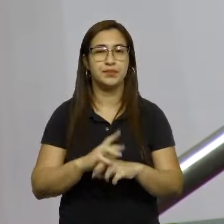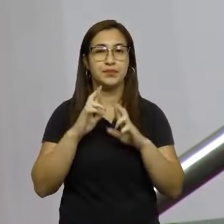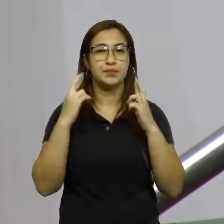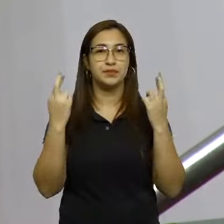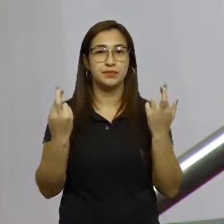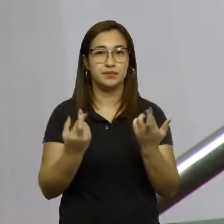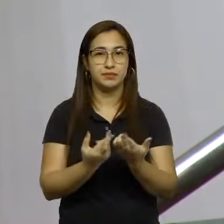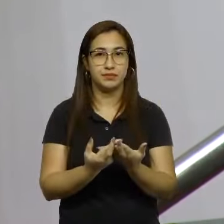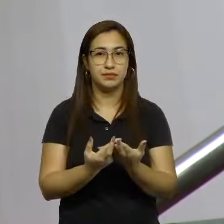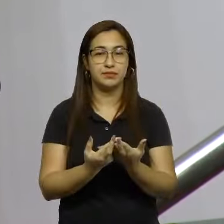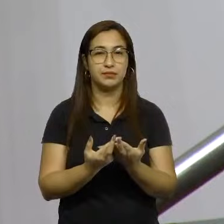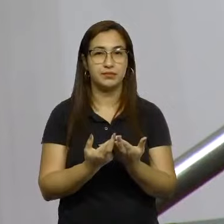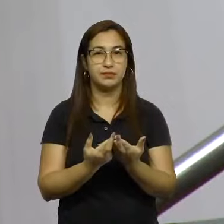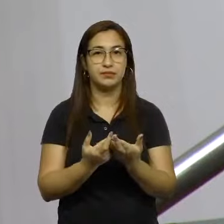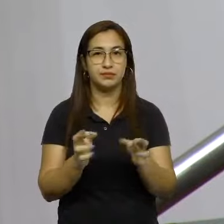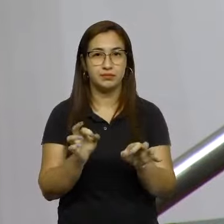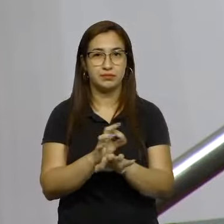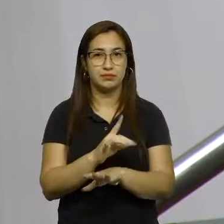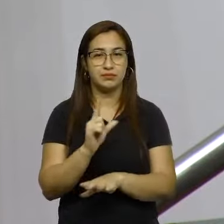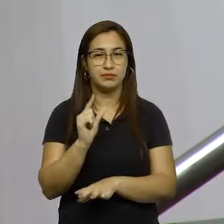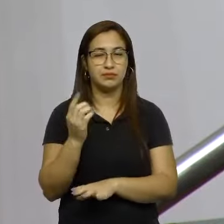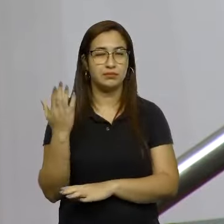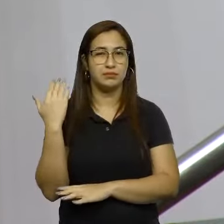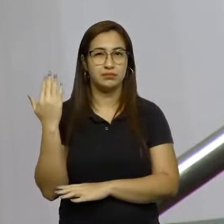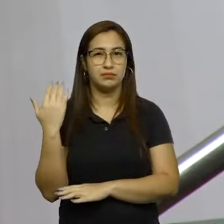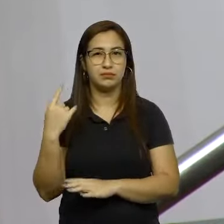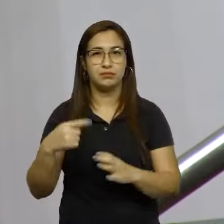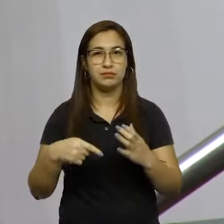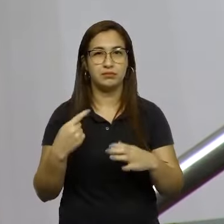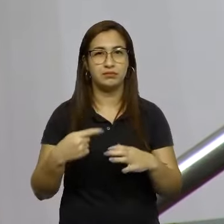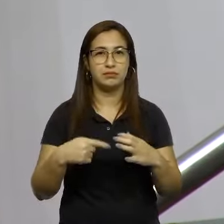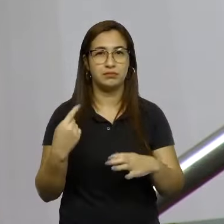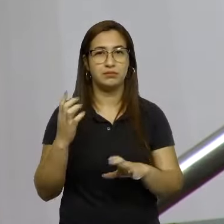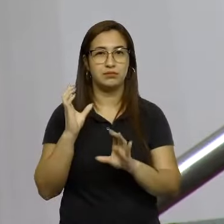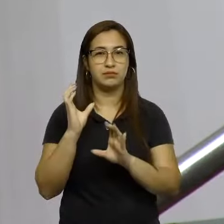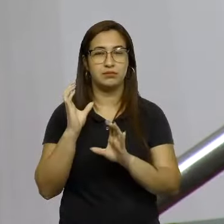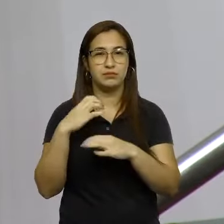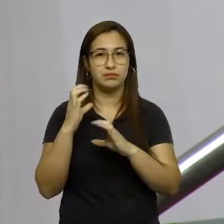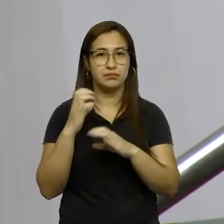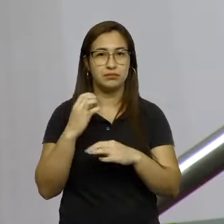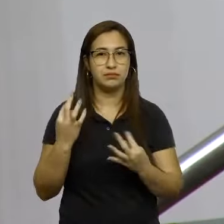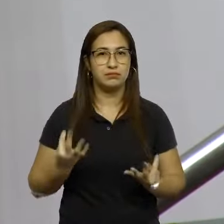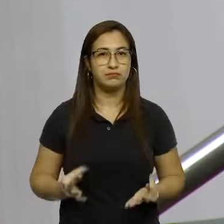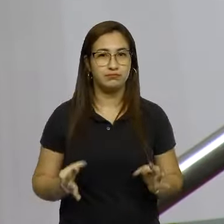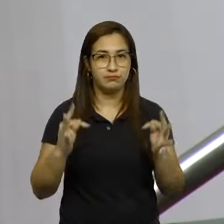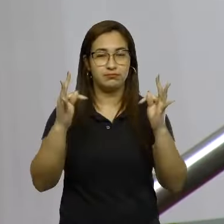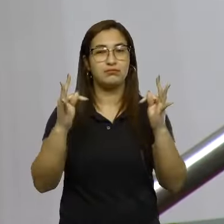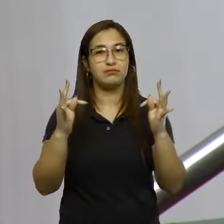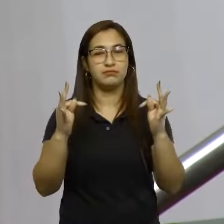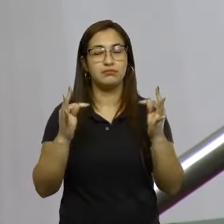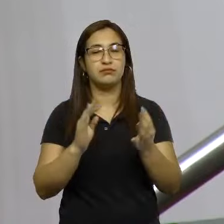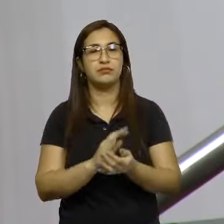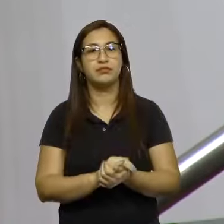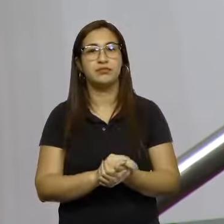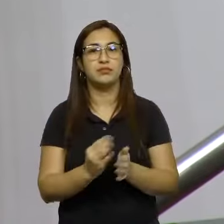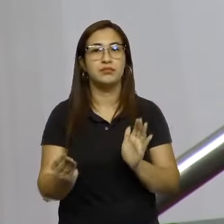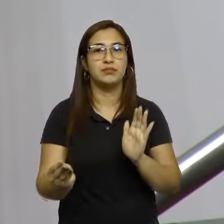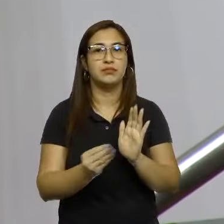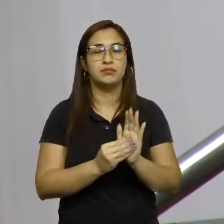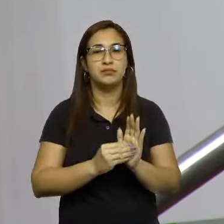concluímos agora há pouco na Comissão de Ciência e Tecnologia e para falar da implantação do 5G